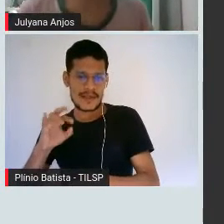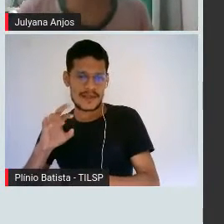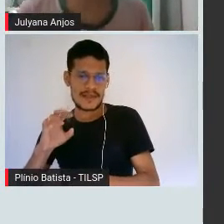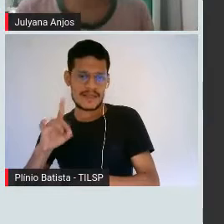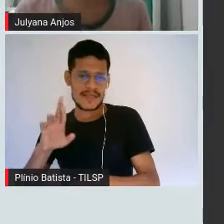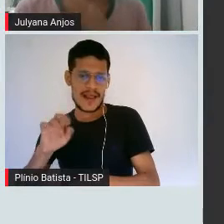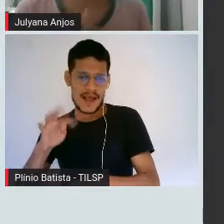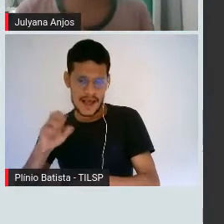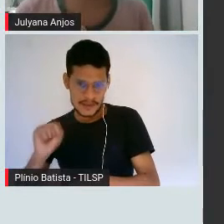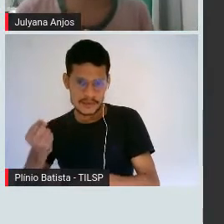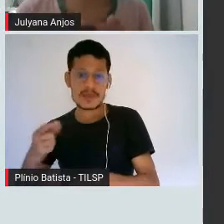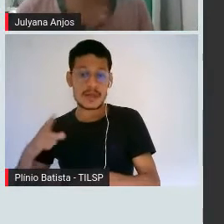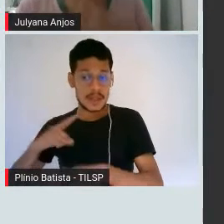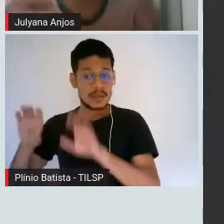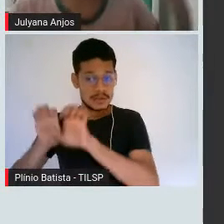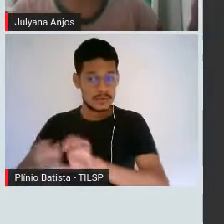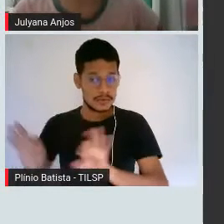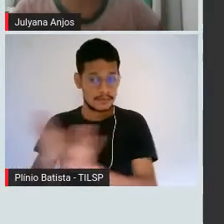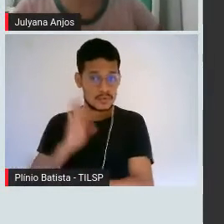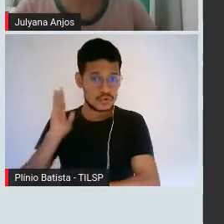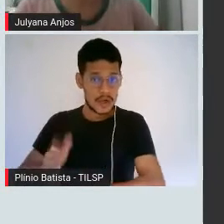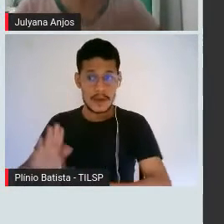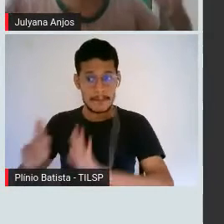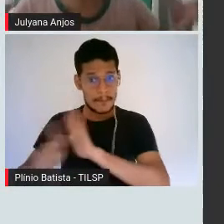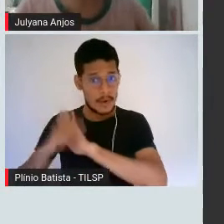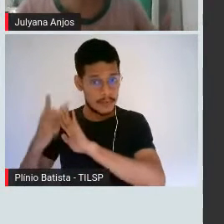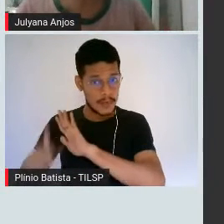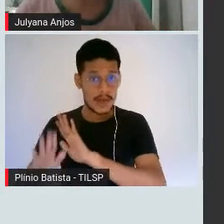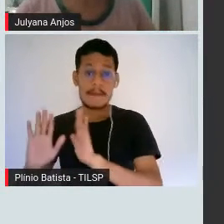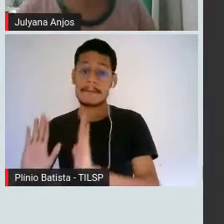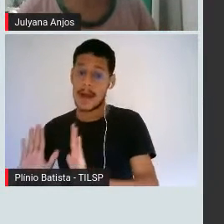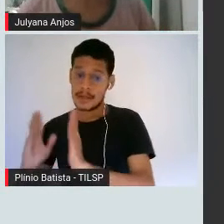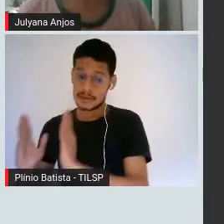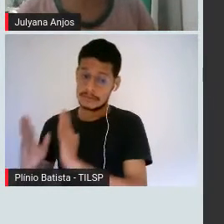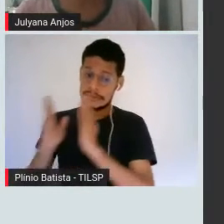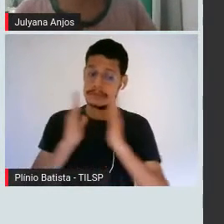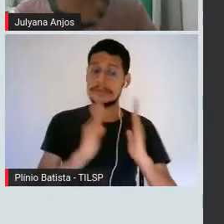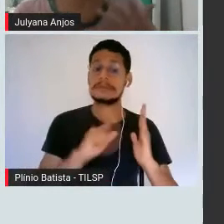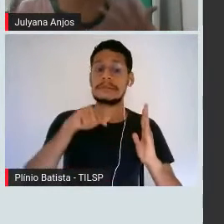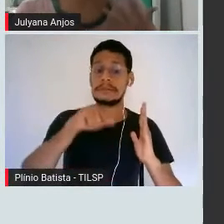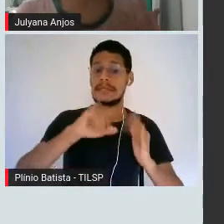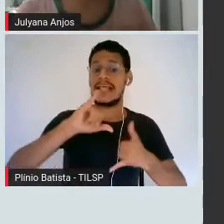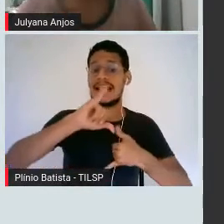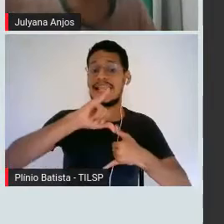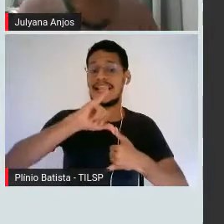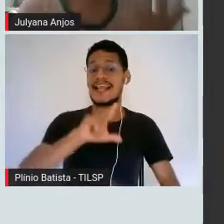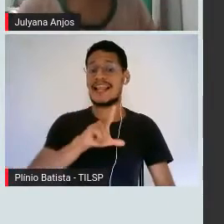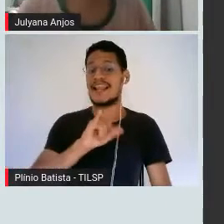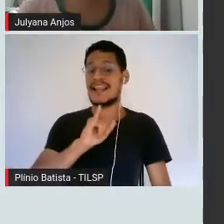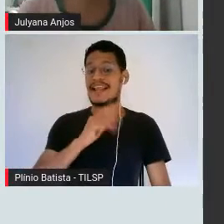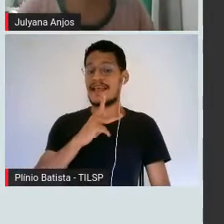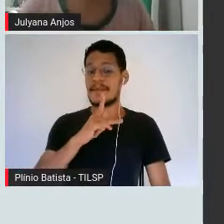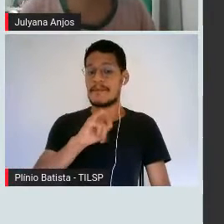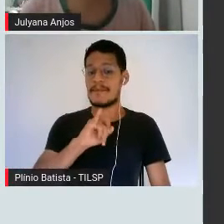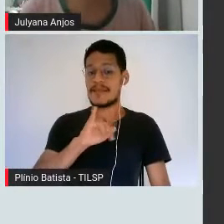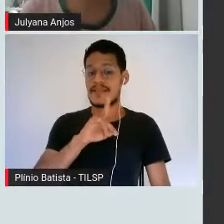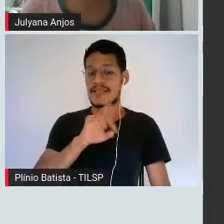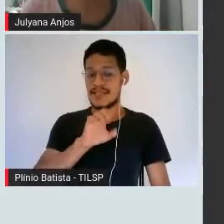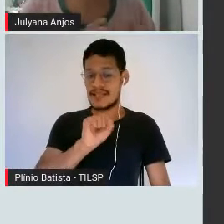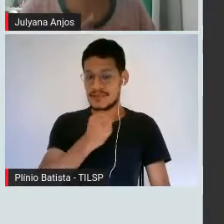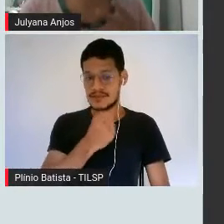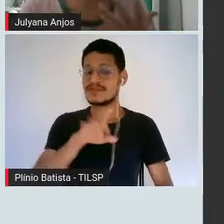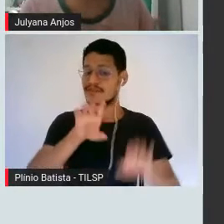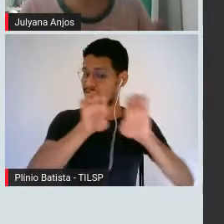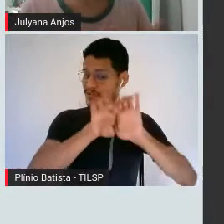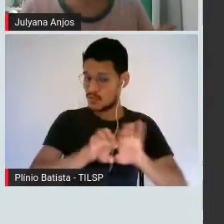própria delas. Só que quando a gente entra no grupo dos lipídios, esse grande grupo, a gente vai ter justamente, não vai ter essa estrutura muito bem